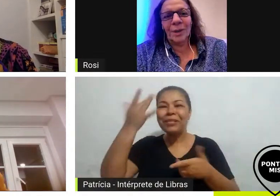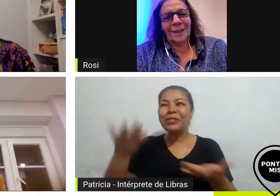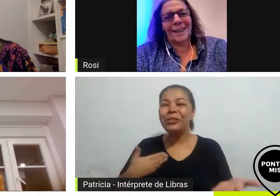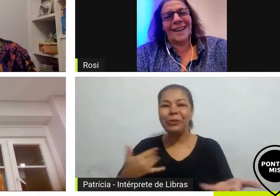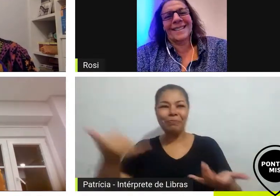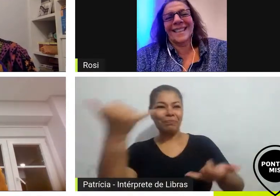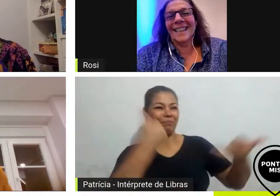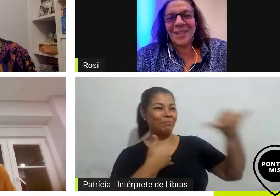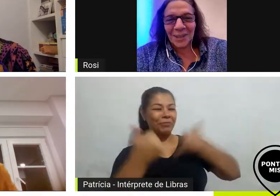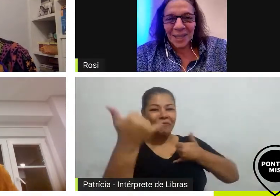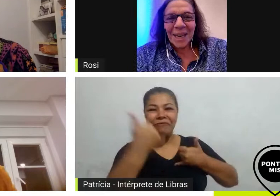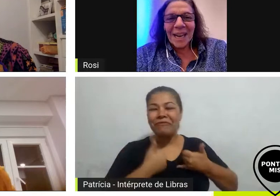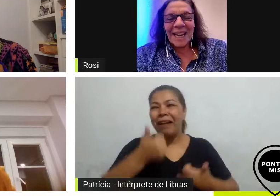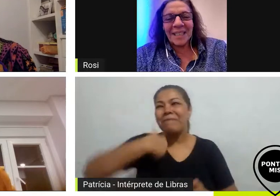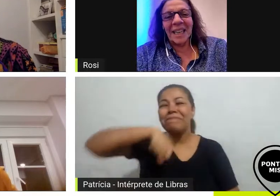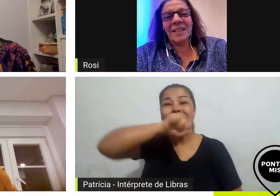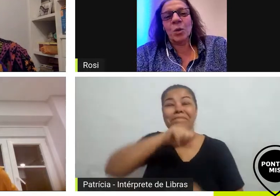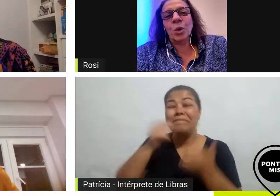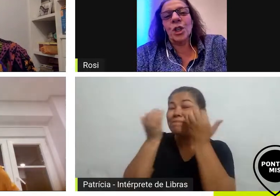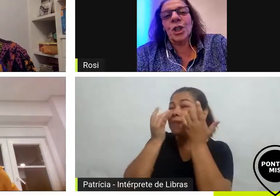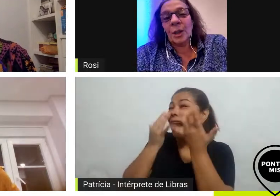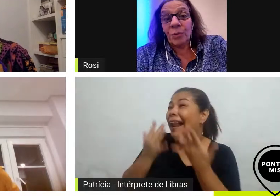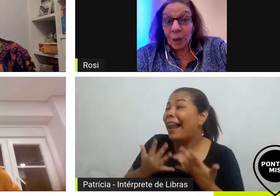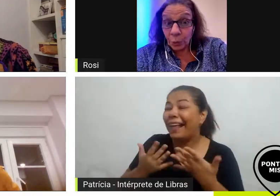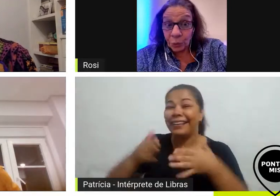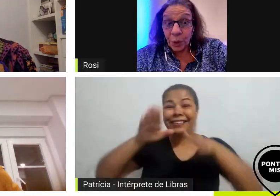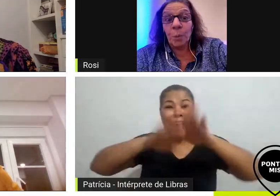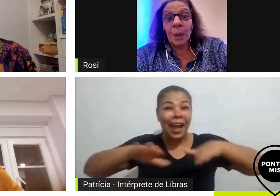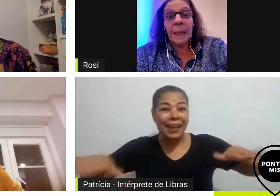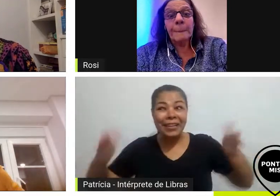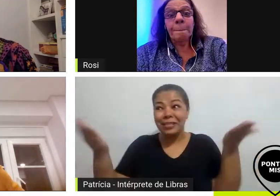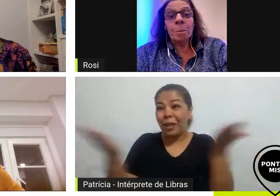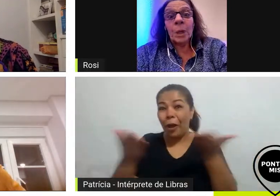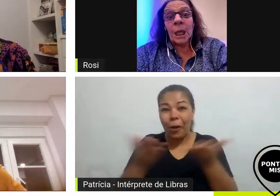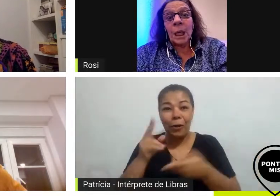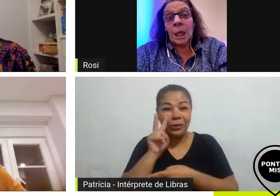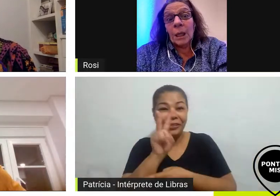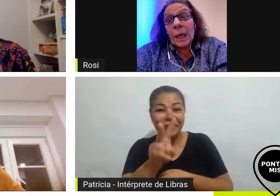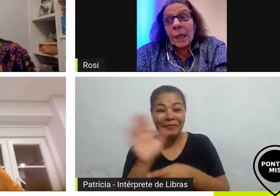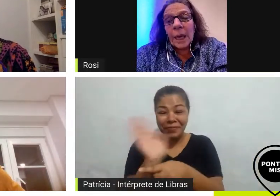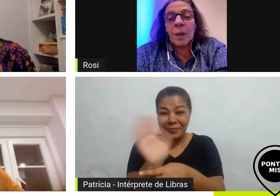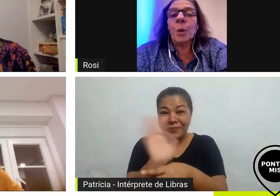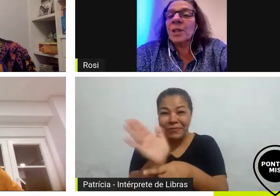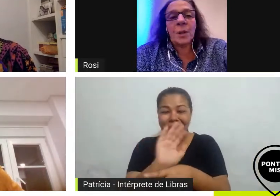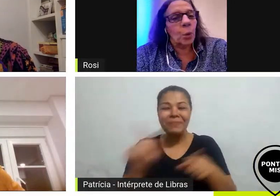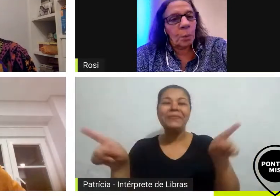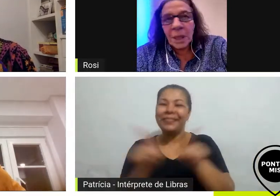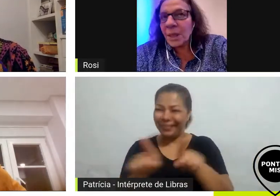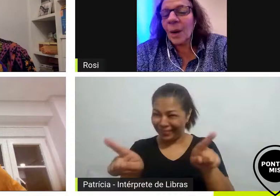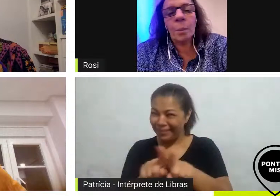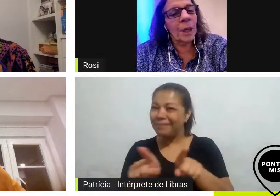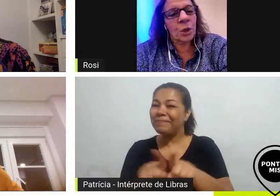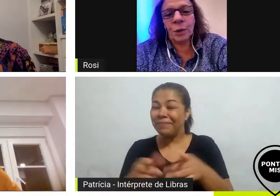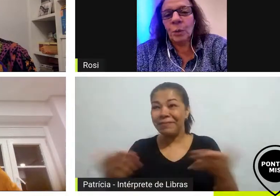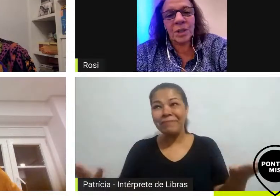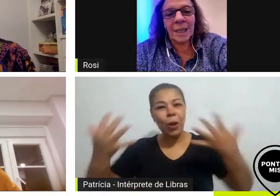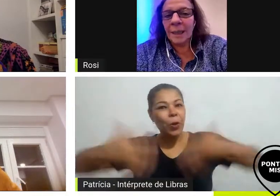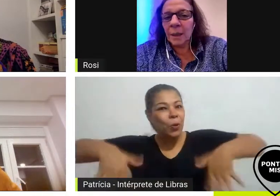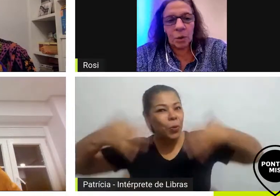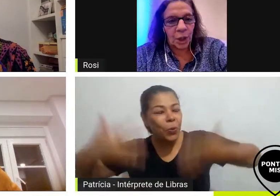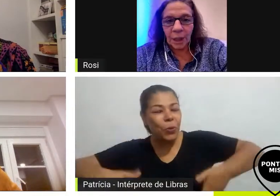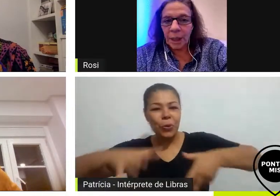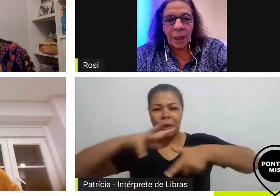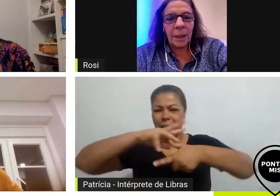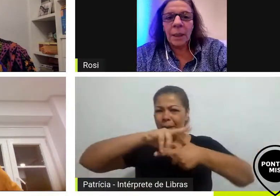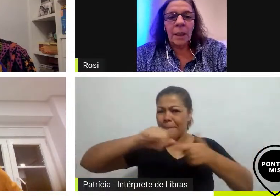choram as crianças as crianças hoje em dia estão vendo o filme e a exposição do Miss realmente foi um